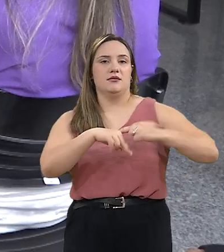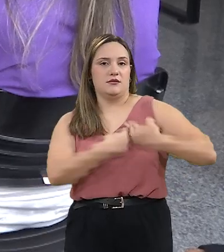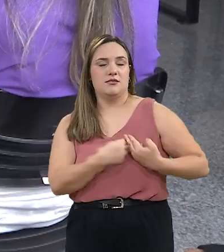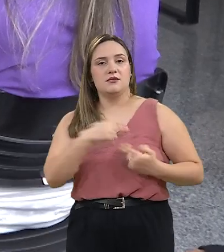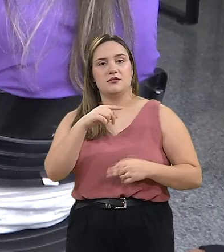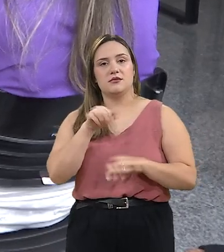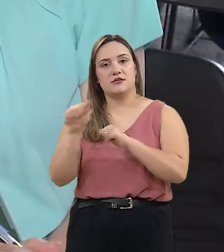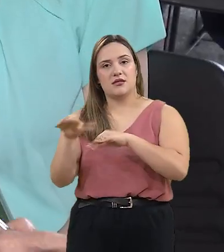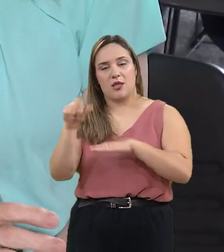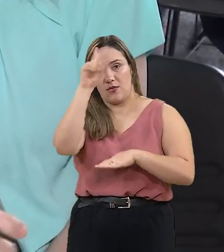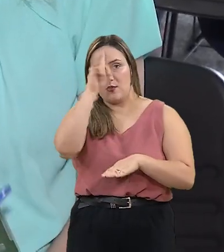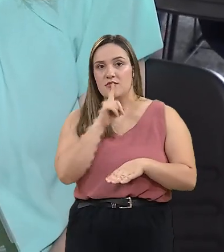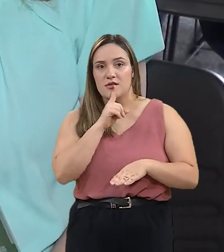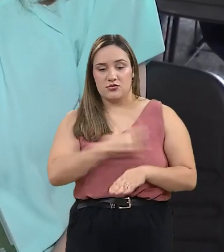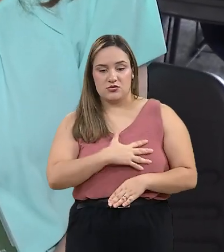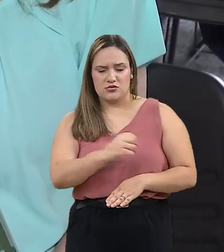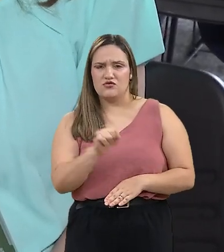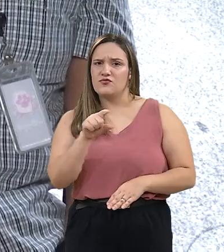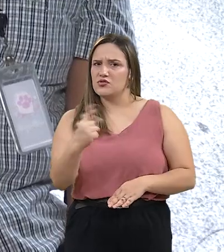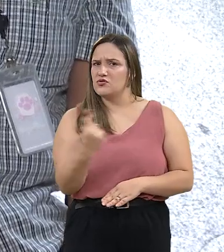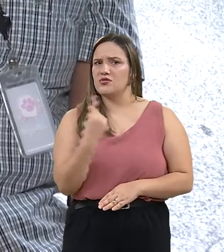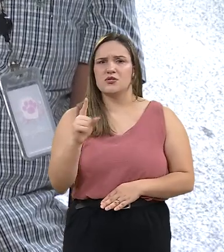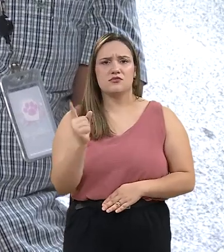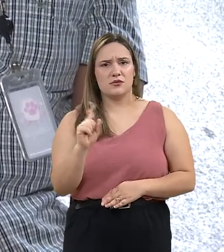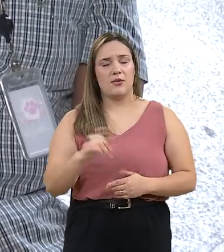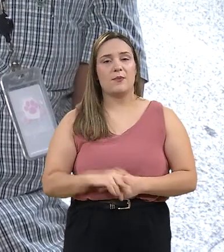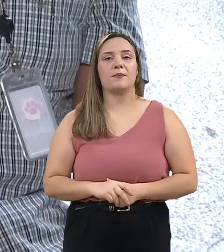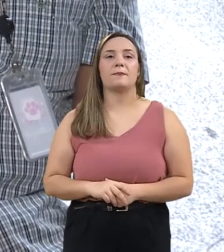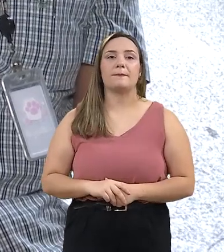Falando sobre o suicídio, você não está sozinho.